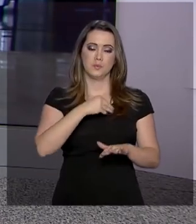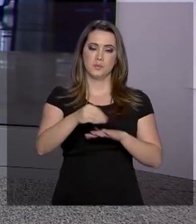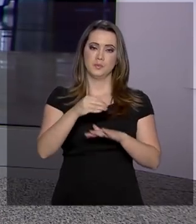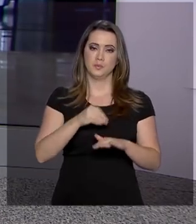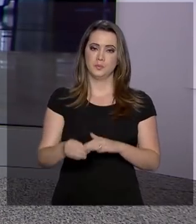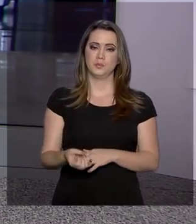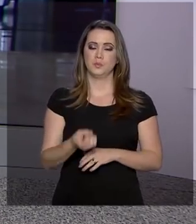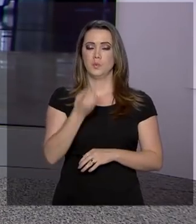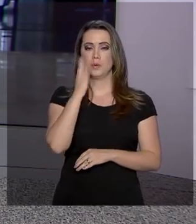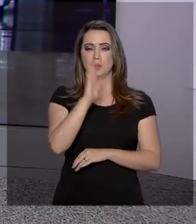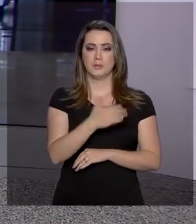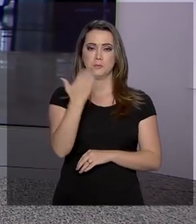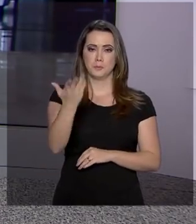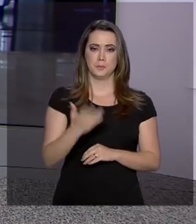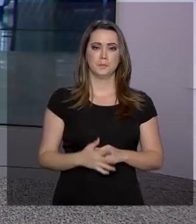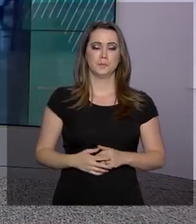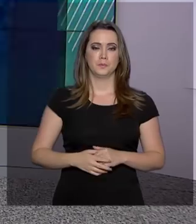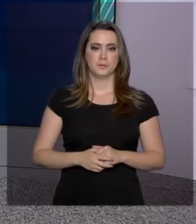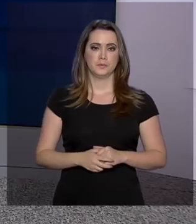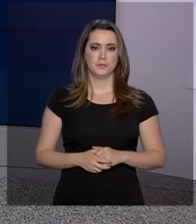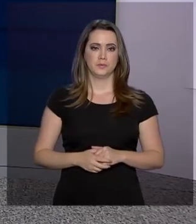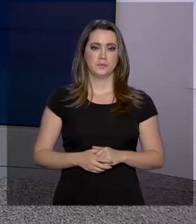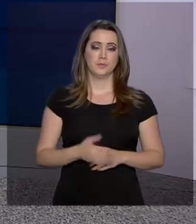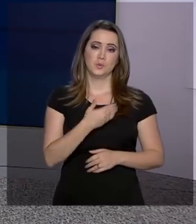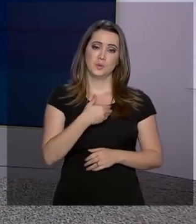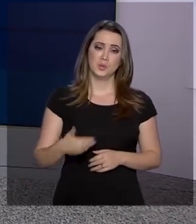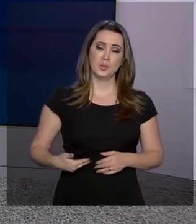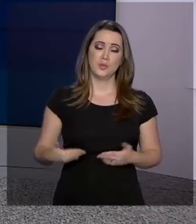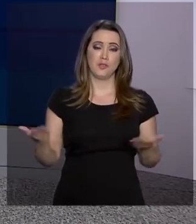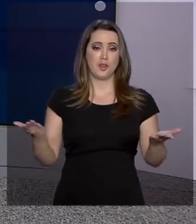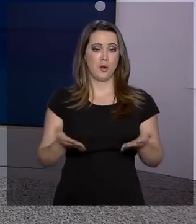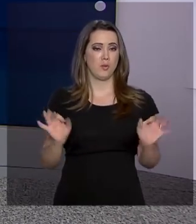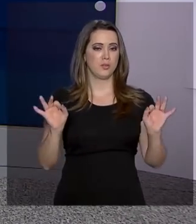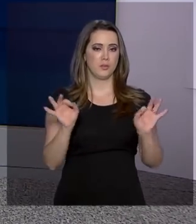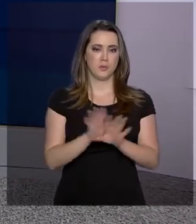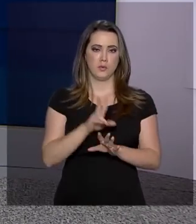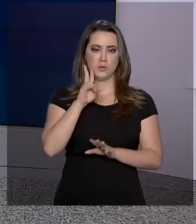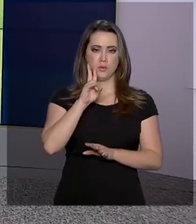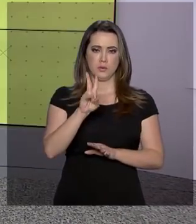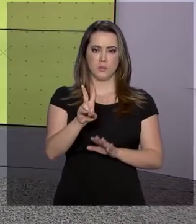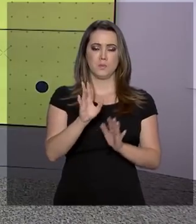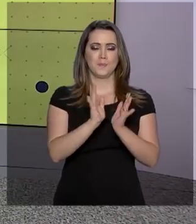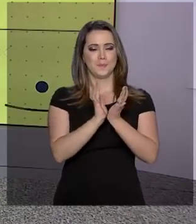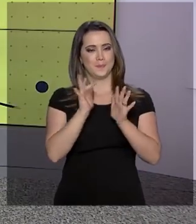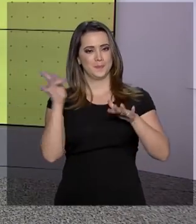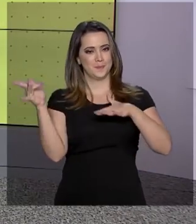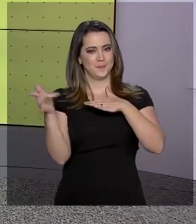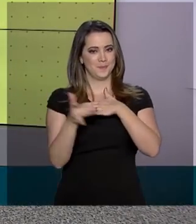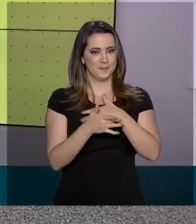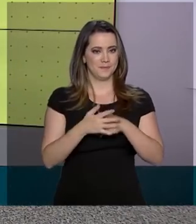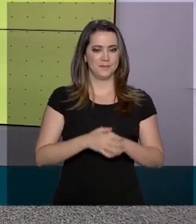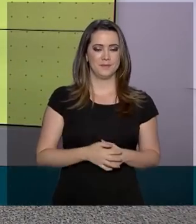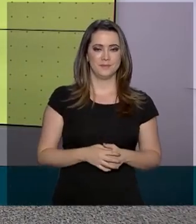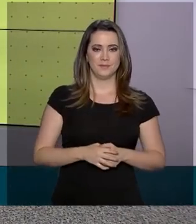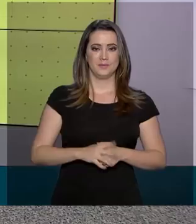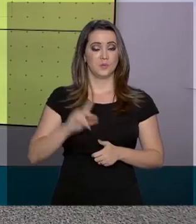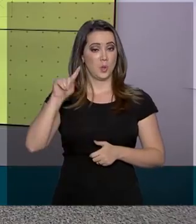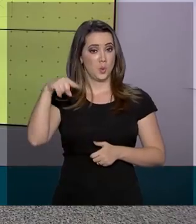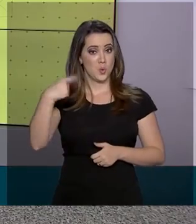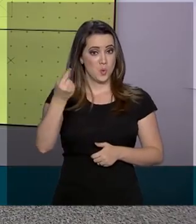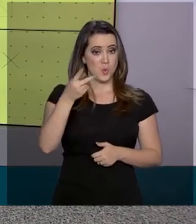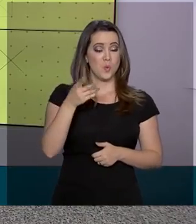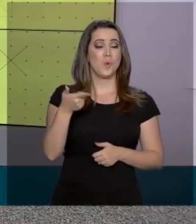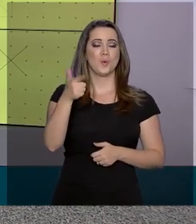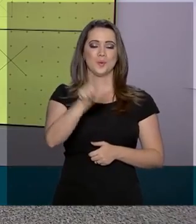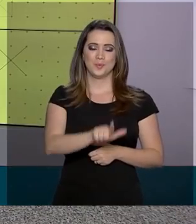informações. Ótima tarde para você. E o governo agora fica por aqui. Você pode nos acompanhar pelas redes sociais. Nos